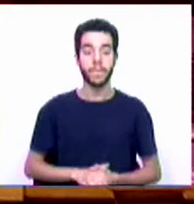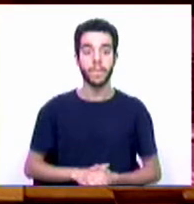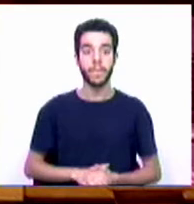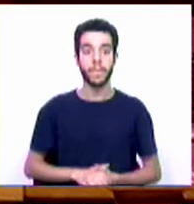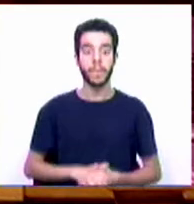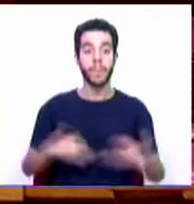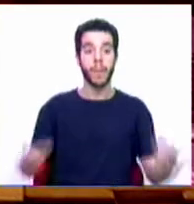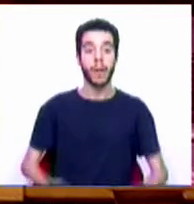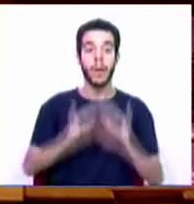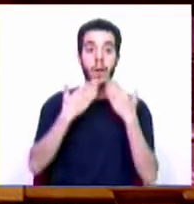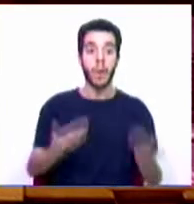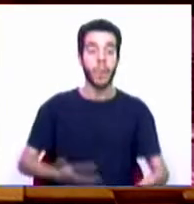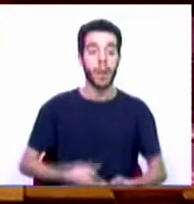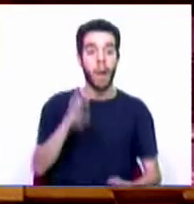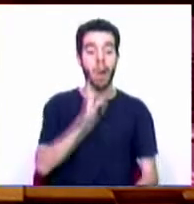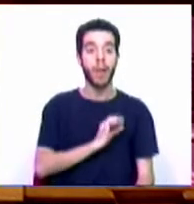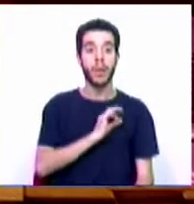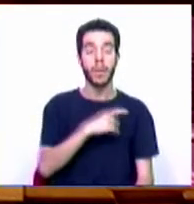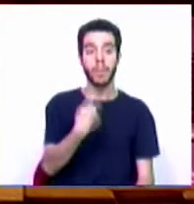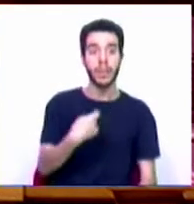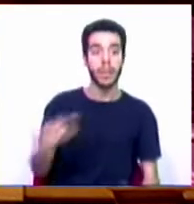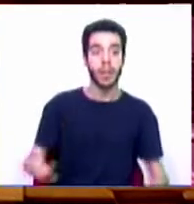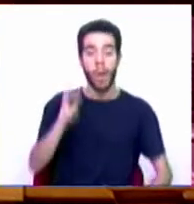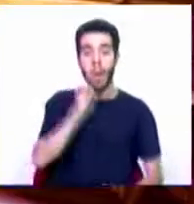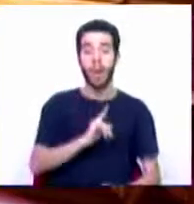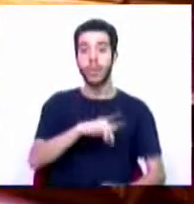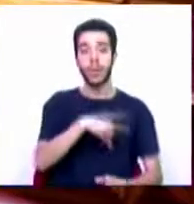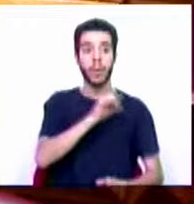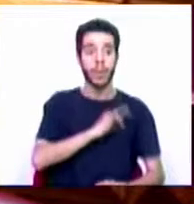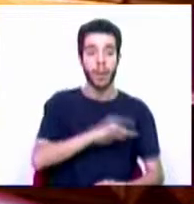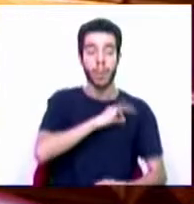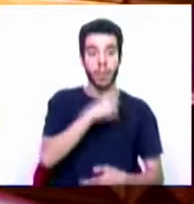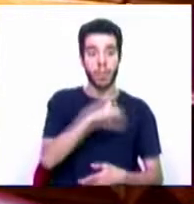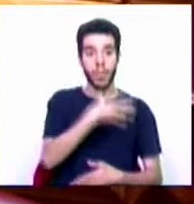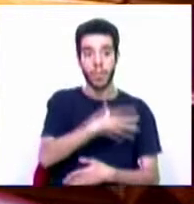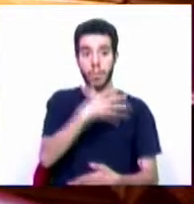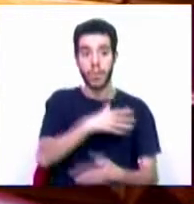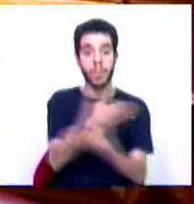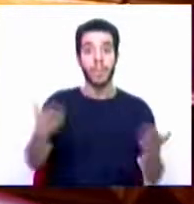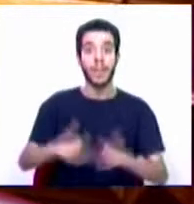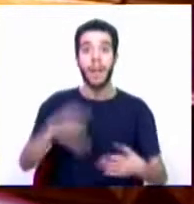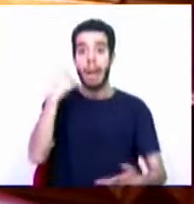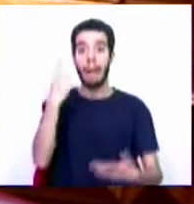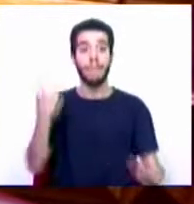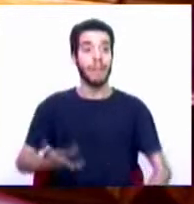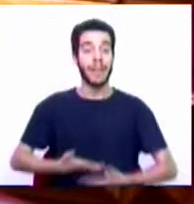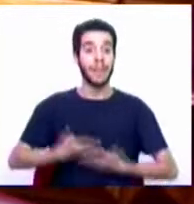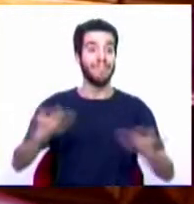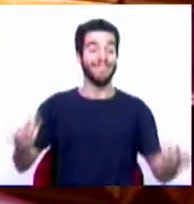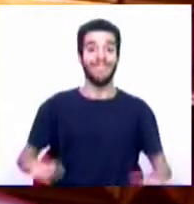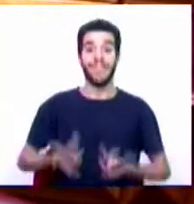Muito obrigada, Sra. Presidente, Sra. Presidente, Sras. e Srs. Deputados. A vida prega partidas e momentos trágicos,